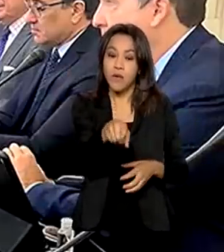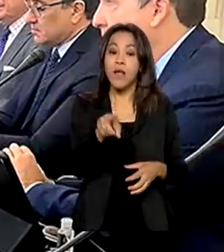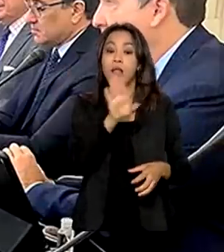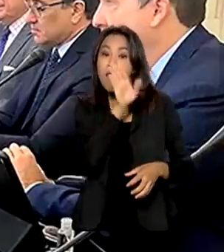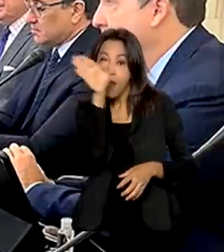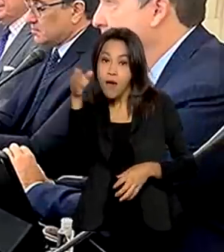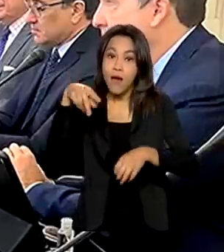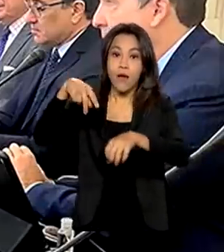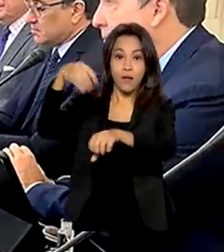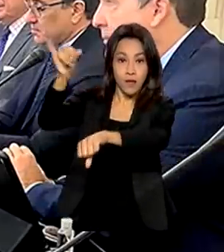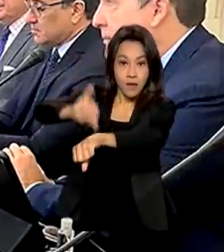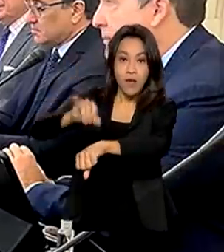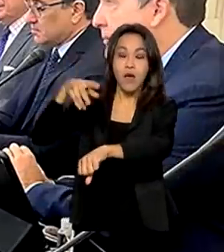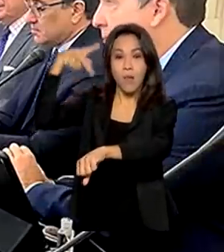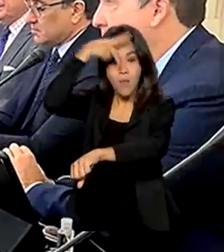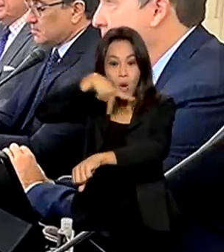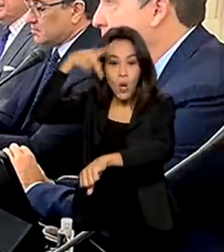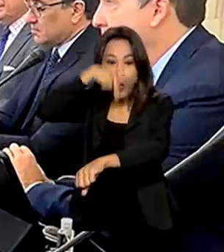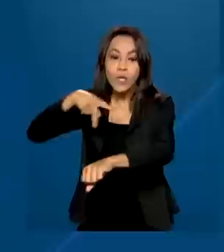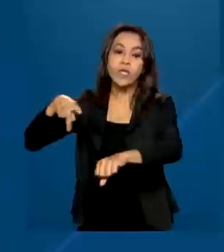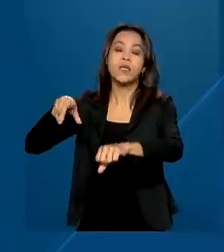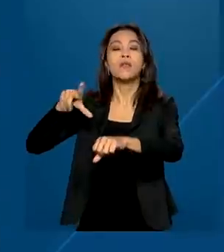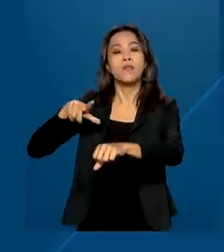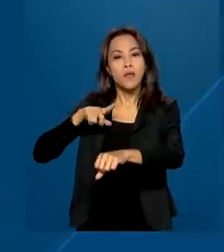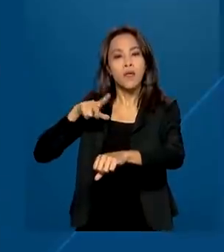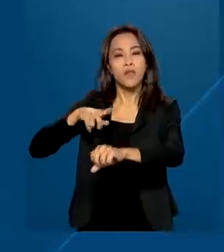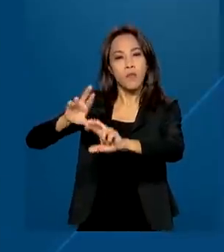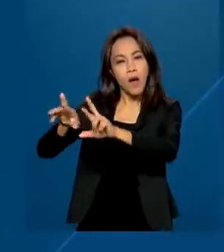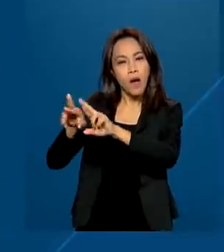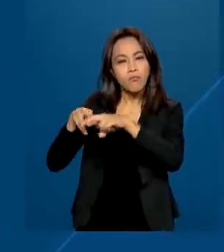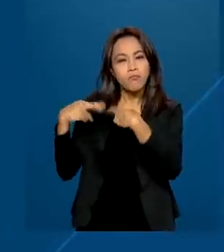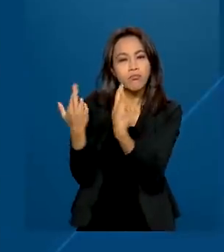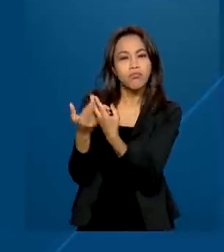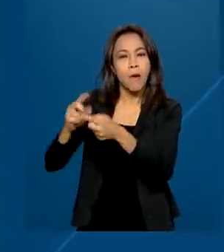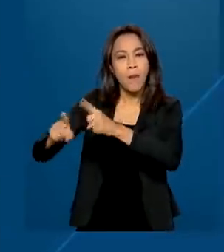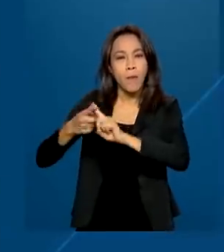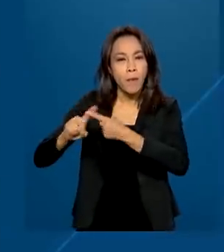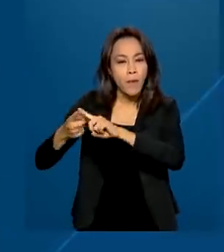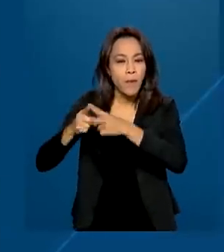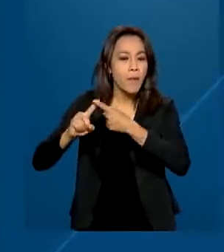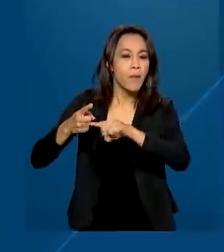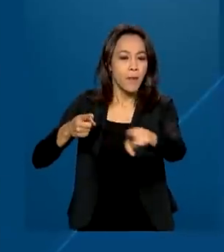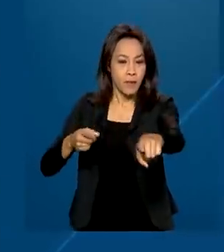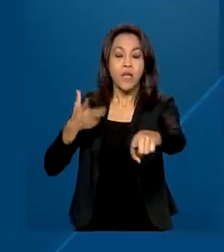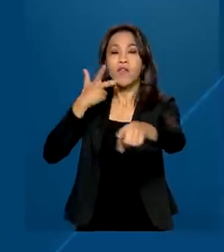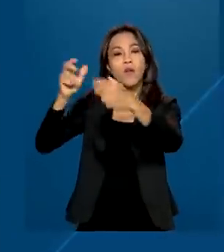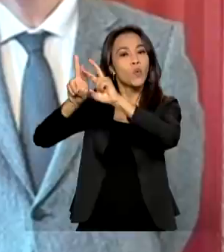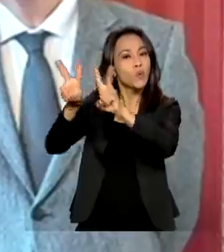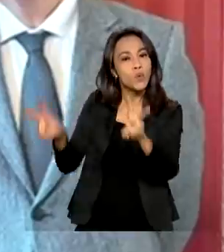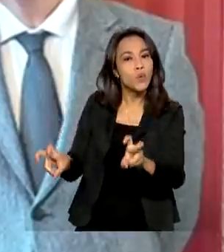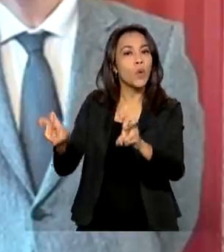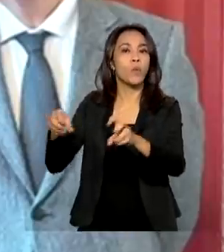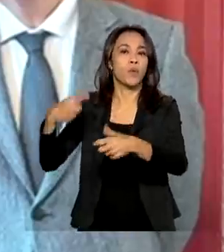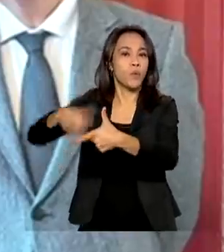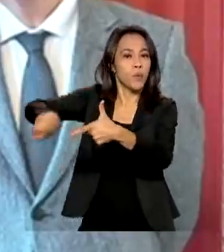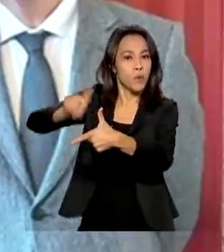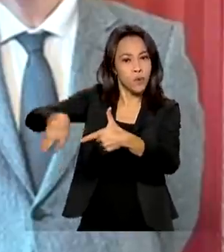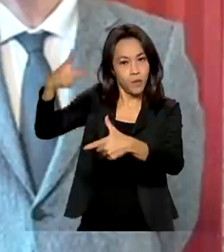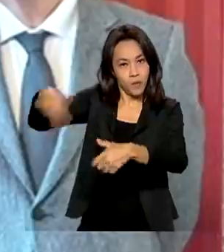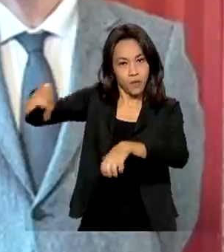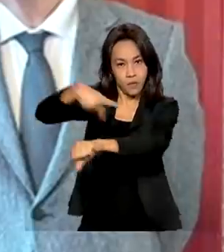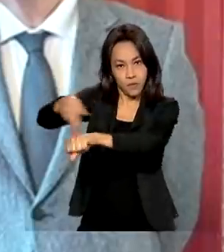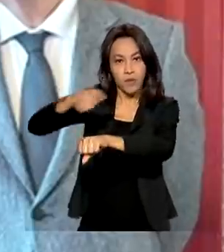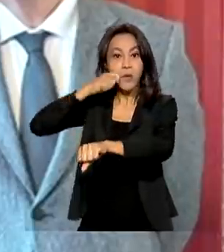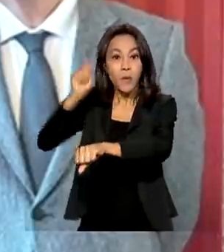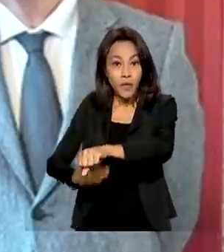reuniu com o chanceler polonês, Zbneu Rao. Entre os temas tratados estava, claro, a crise na Ucrânia e o incremento